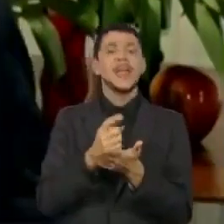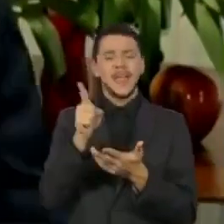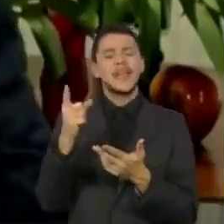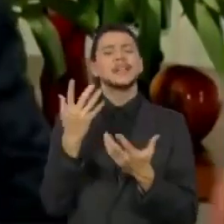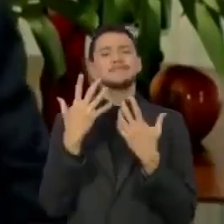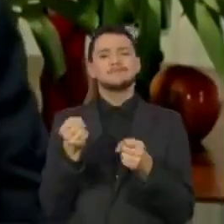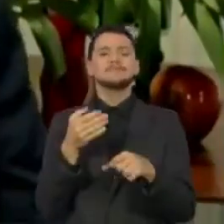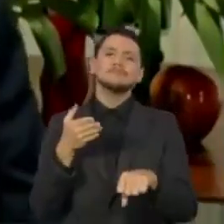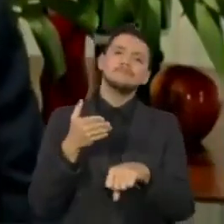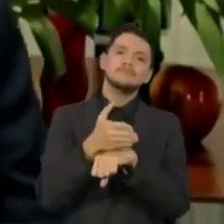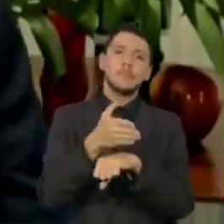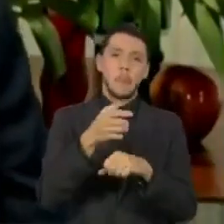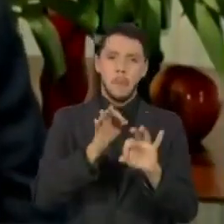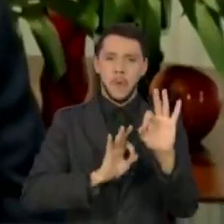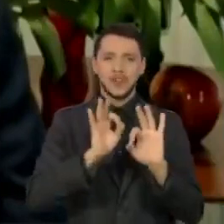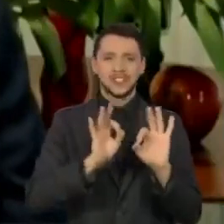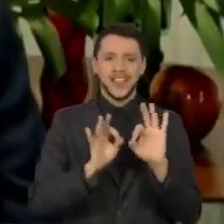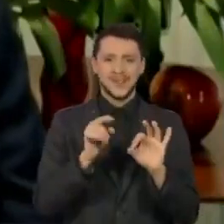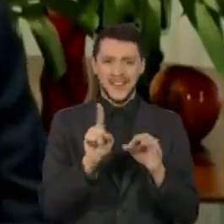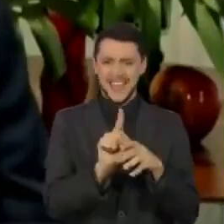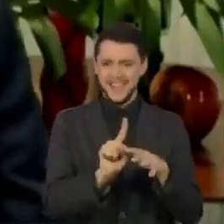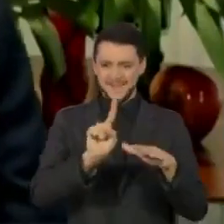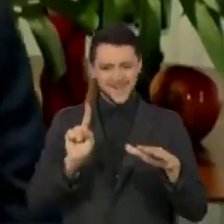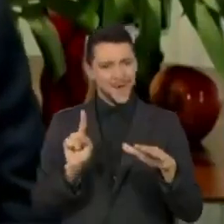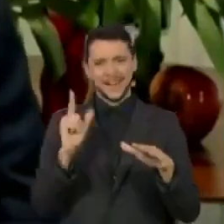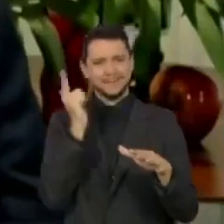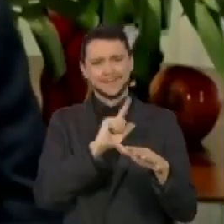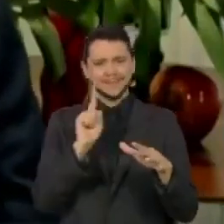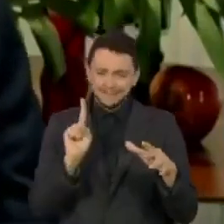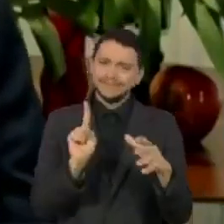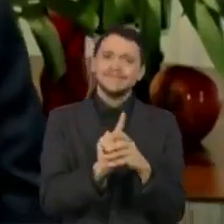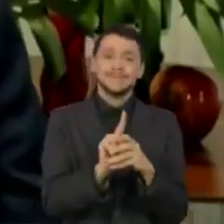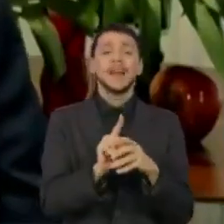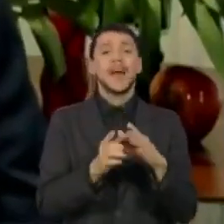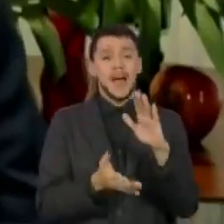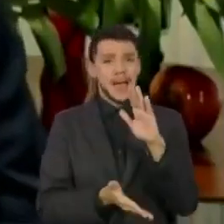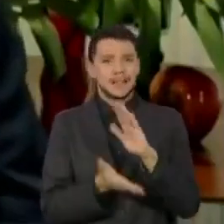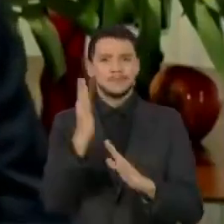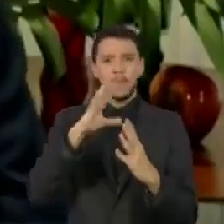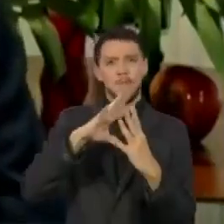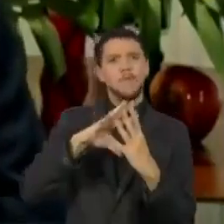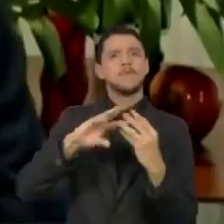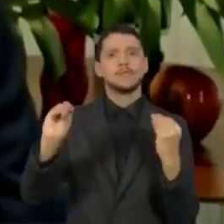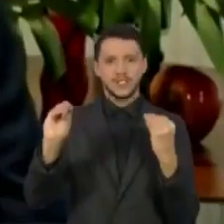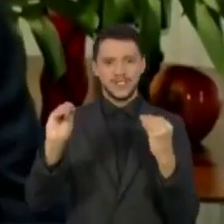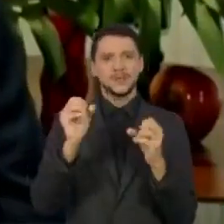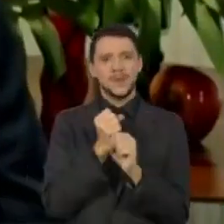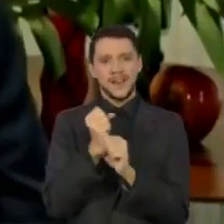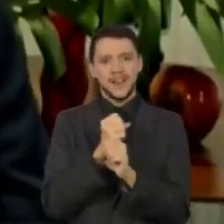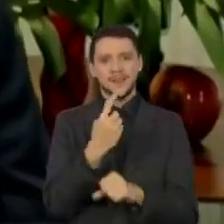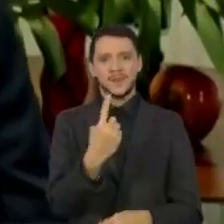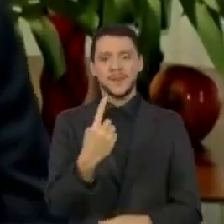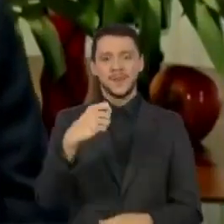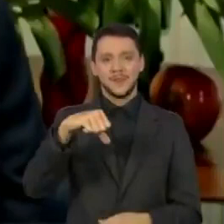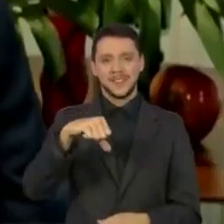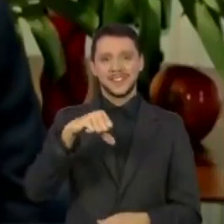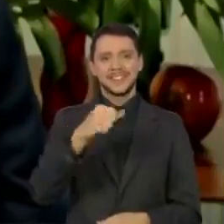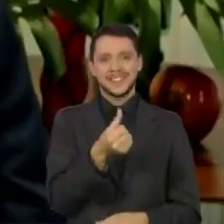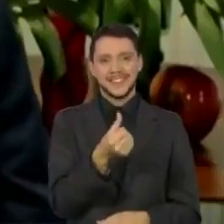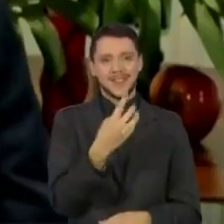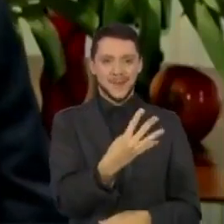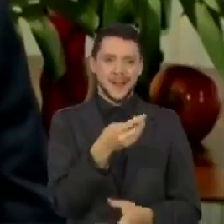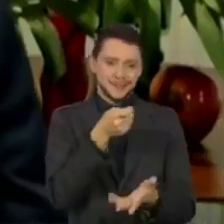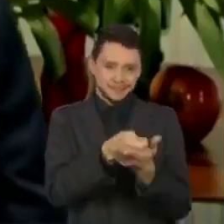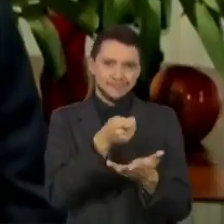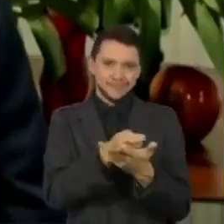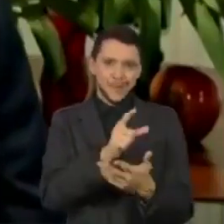teria como ele ficar fora nesse tempo. E ao sair para o exílio, obrigado que foi, em 1964, saindo pelo